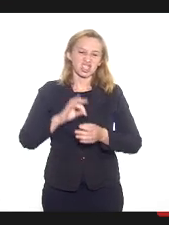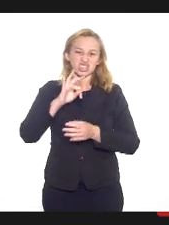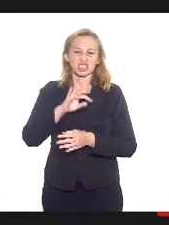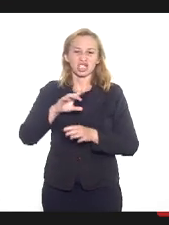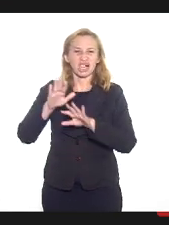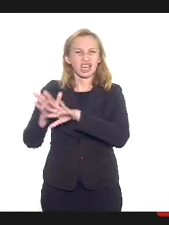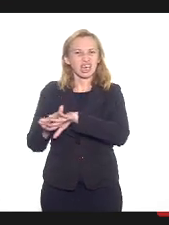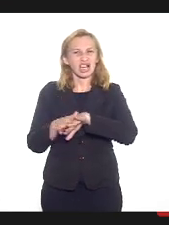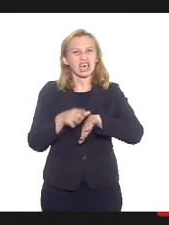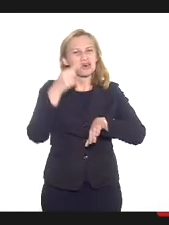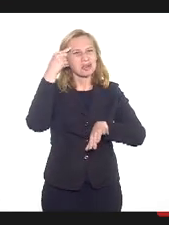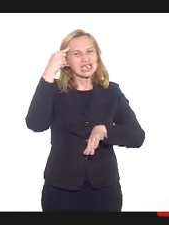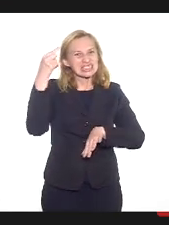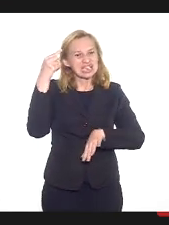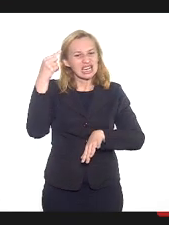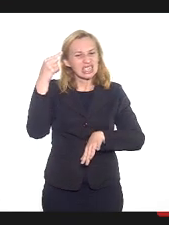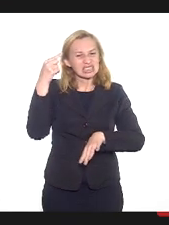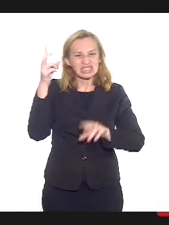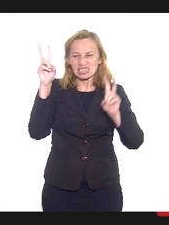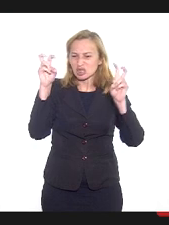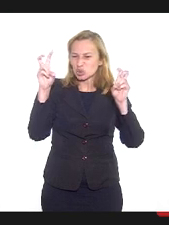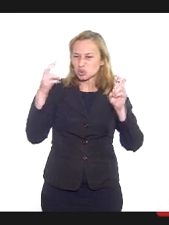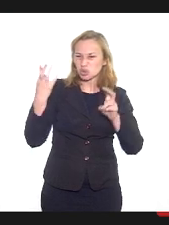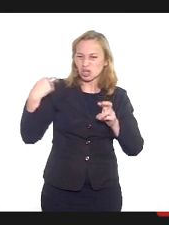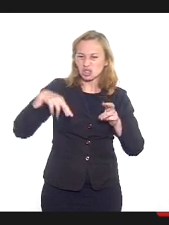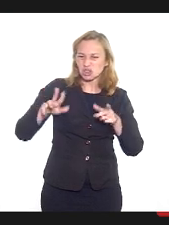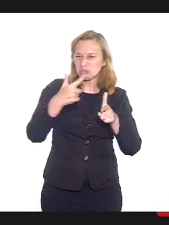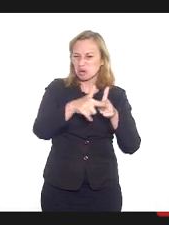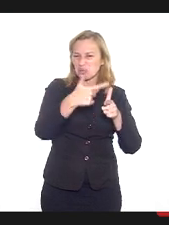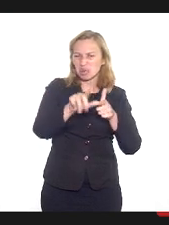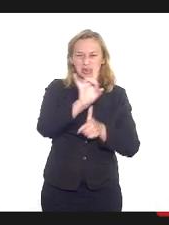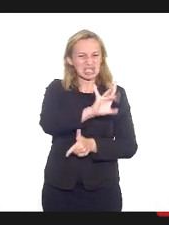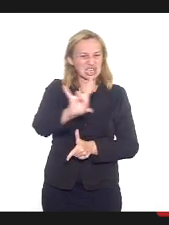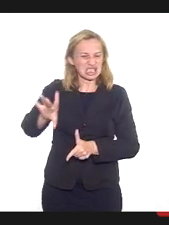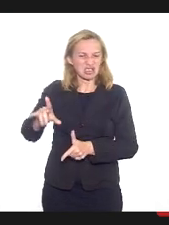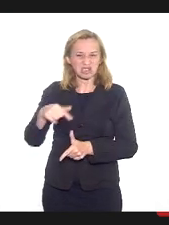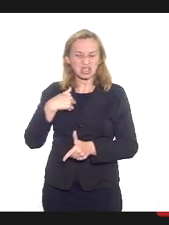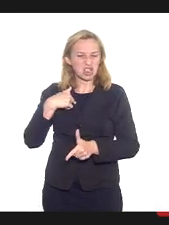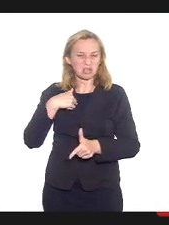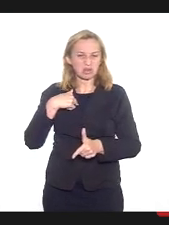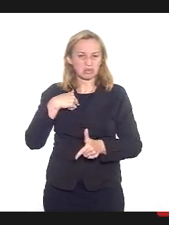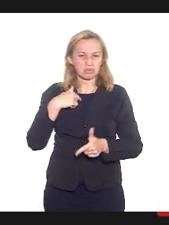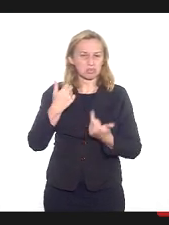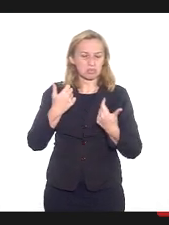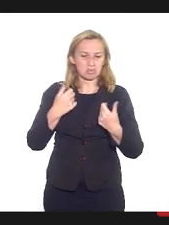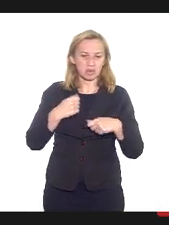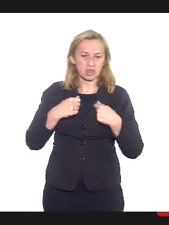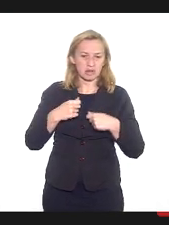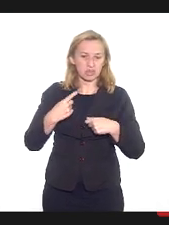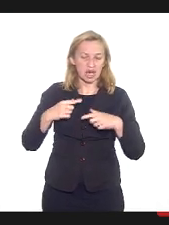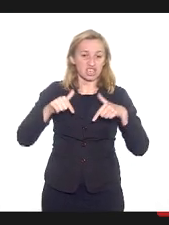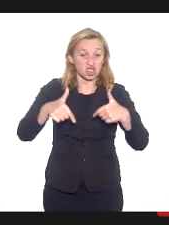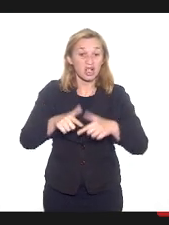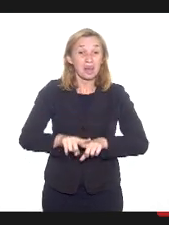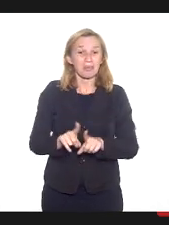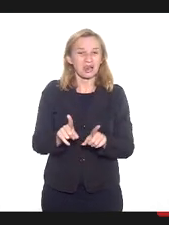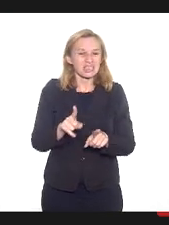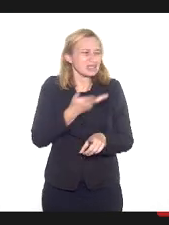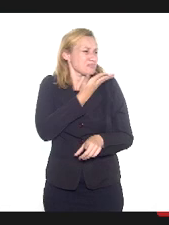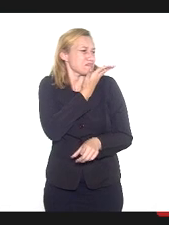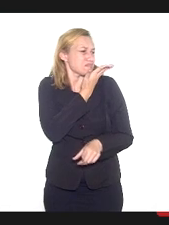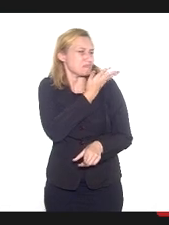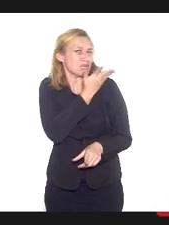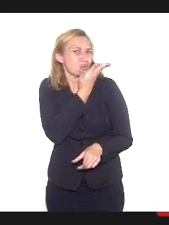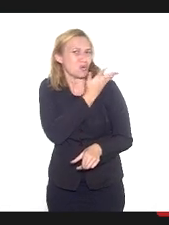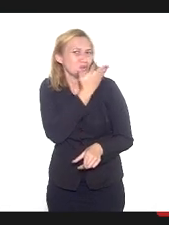ideia de que essa questão religiosa é um problema de cada um, que a gente não tem que se meter nisso, mas essa discriminação